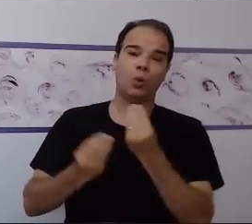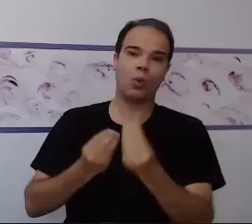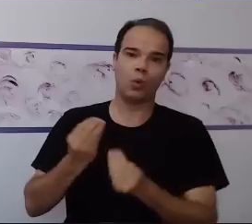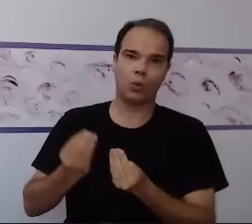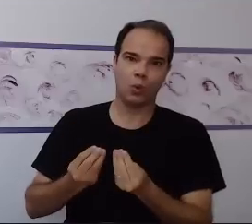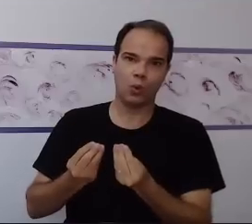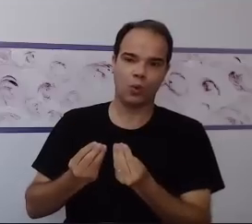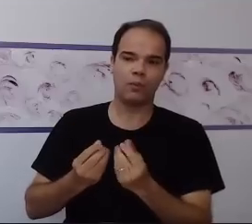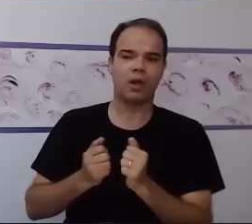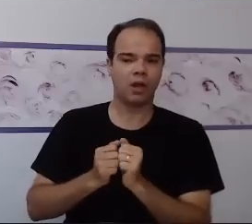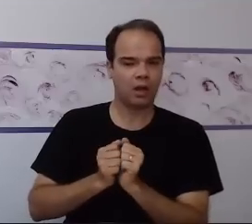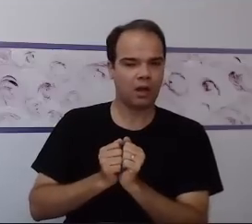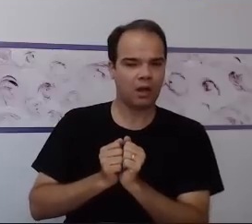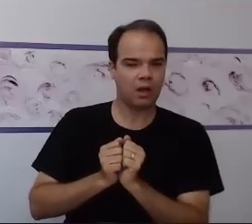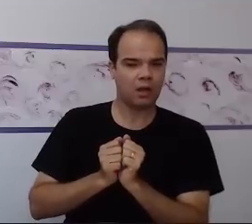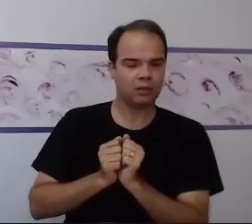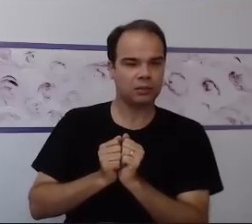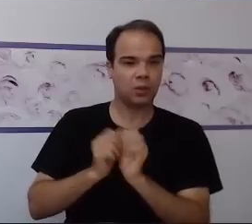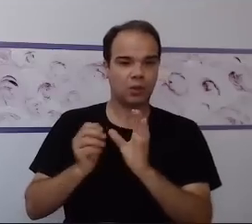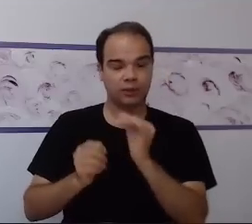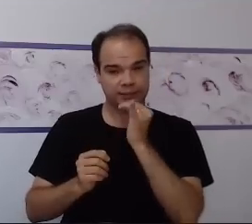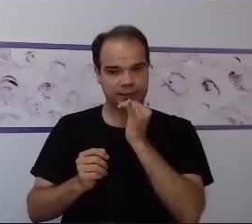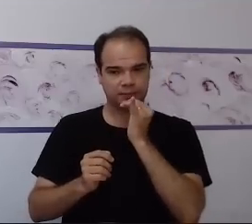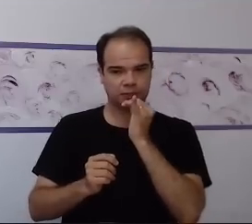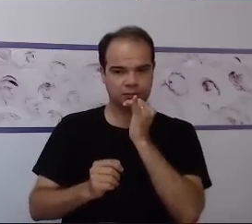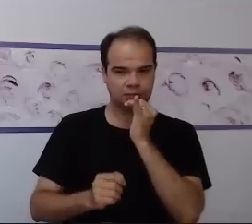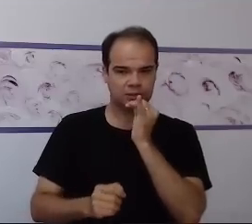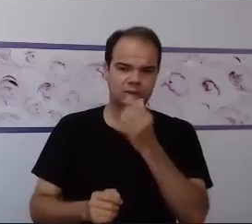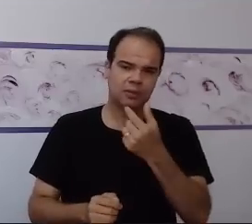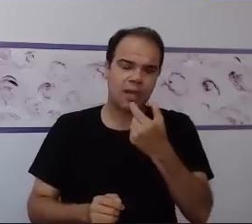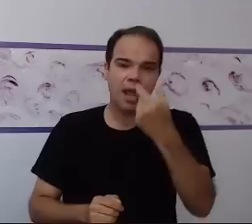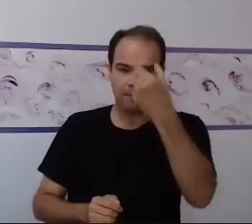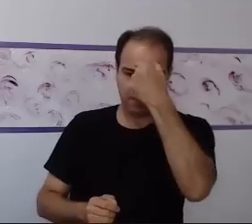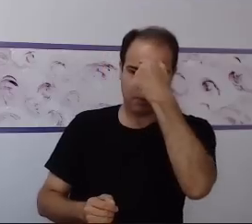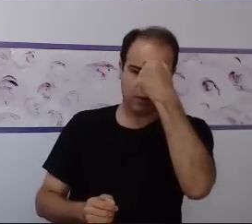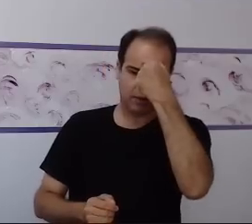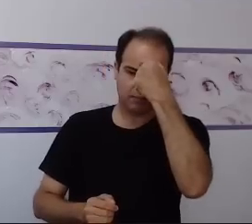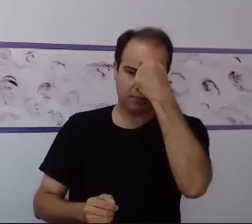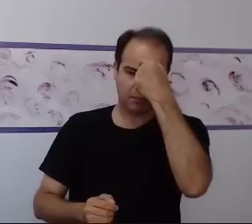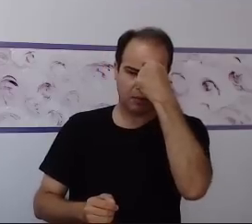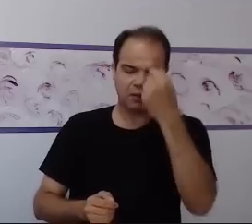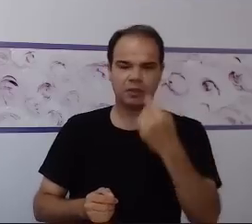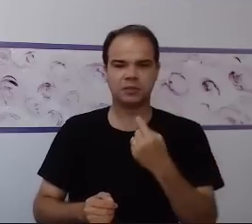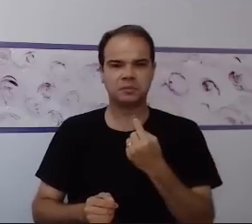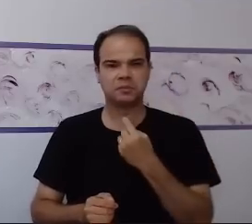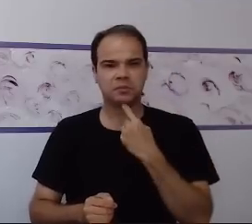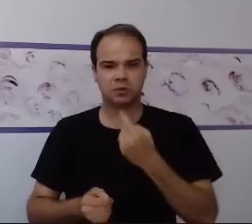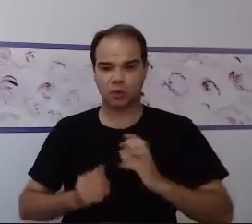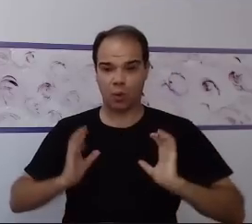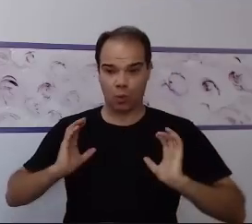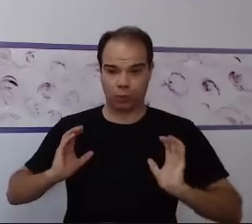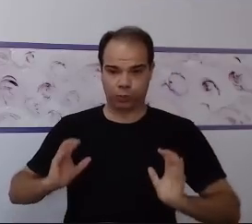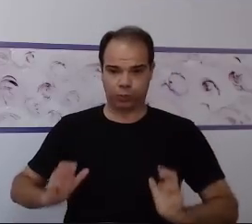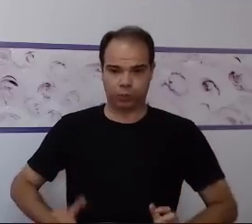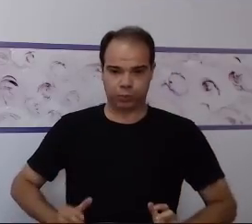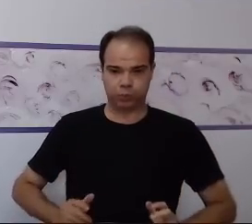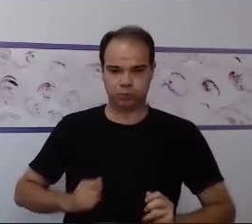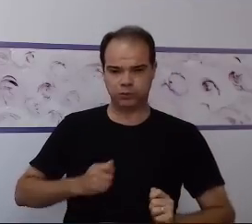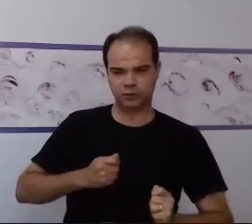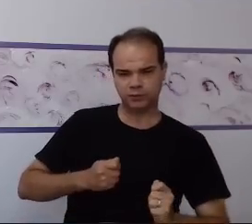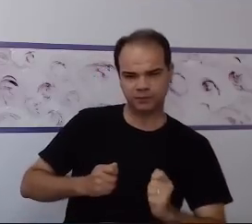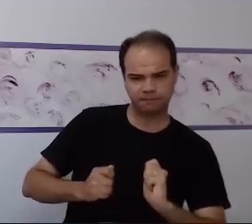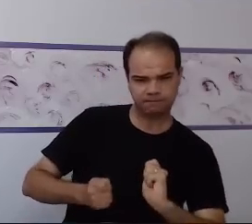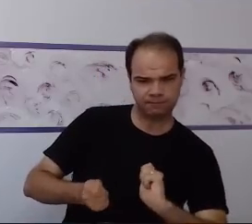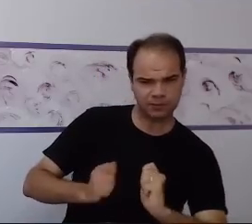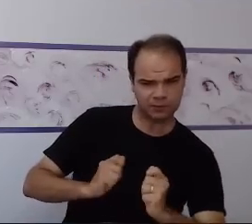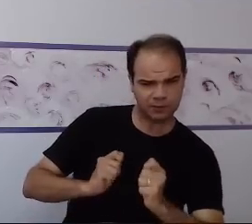isso? Através da nossa memória operacional, através do nosso controle inibitório, através da flexibilidade cognitiva.